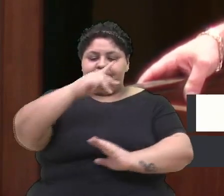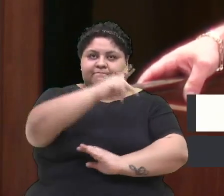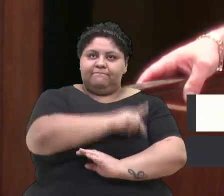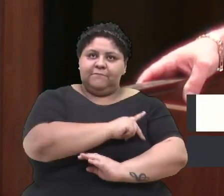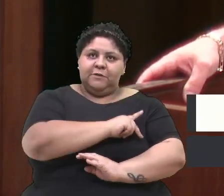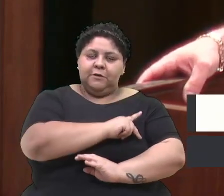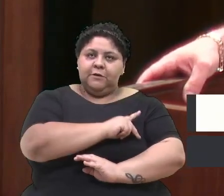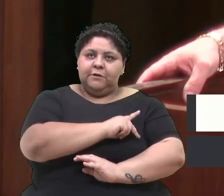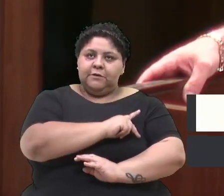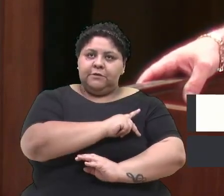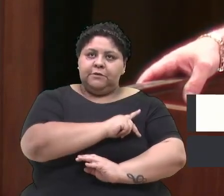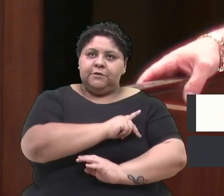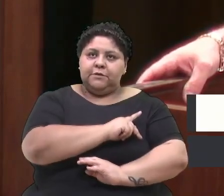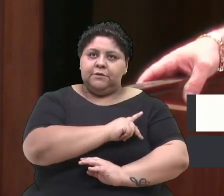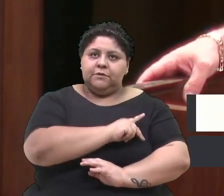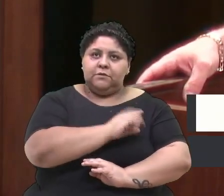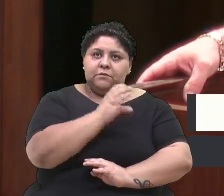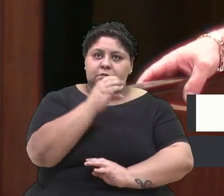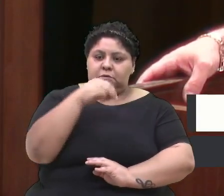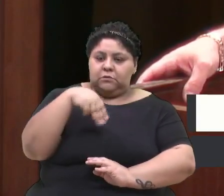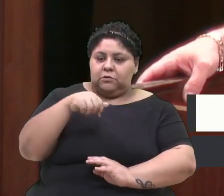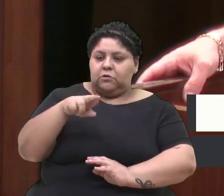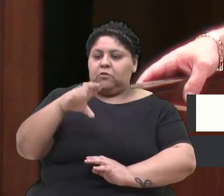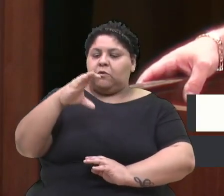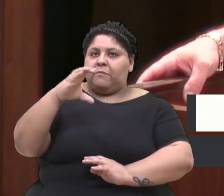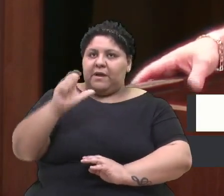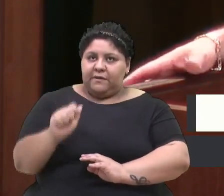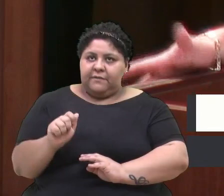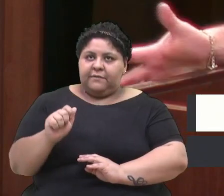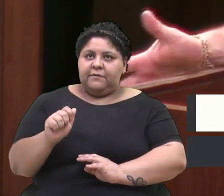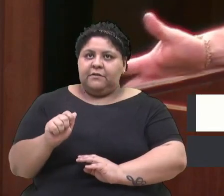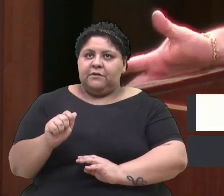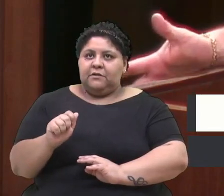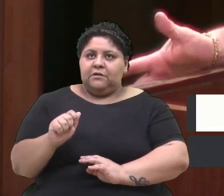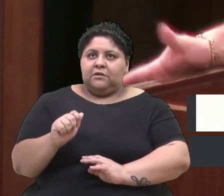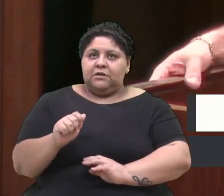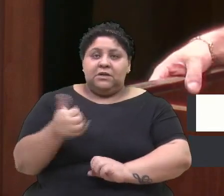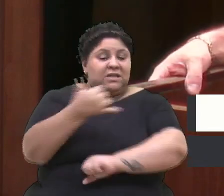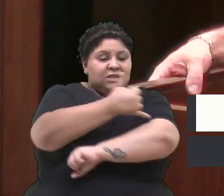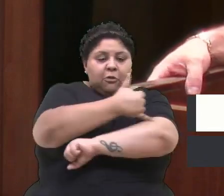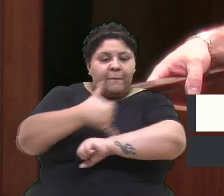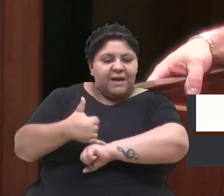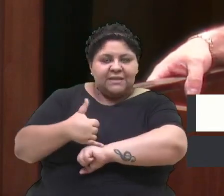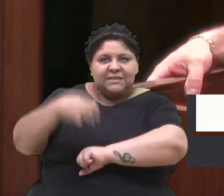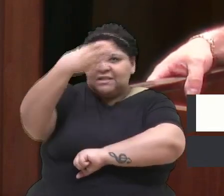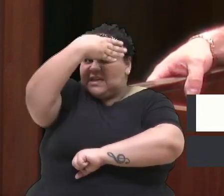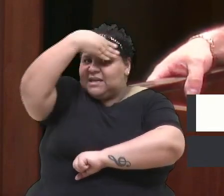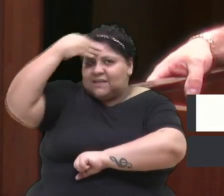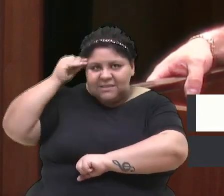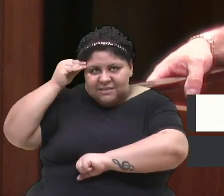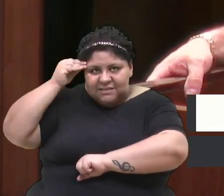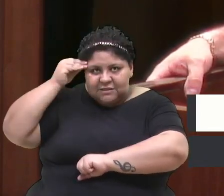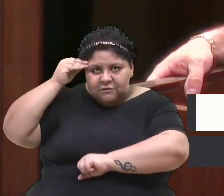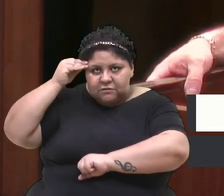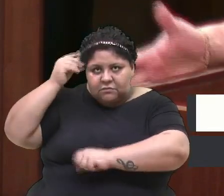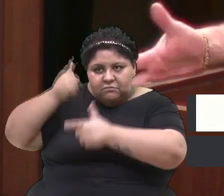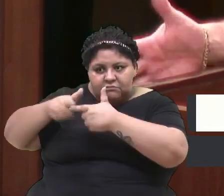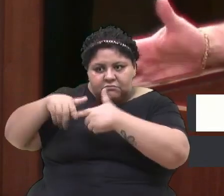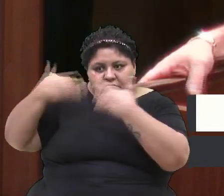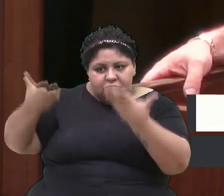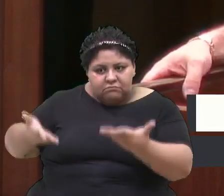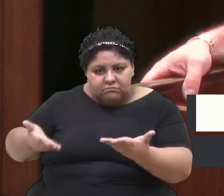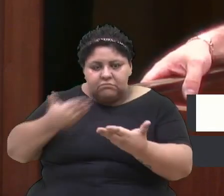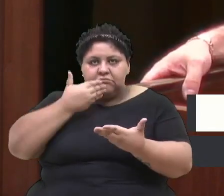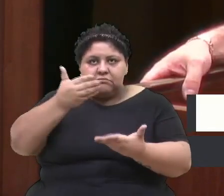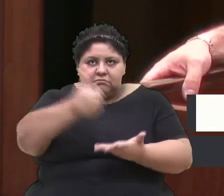para a comarca, o Fórum de Caxias do Sul, para que não passe em branco essa situação. Então, aqui peço